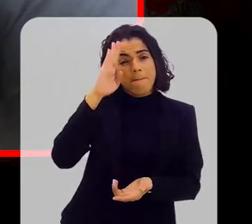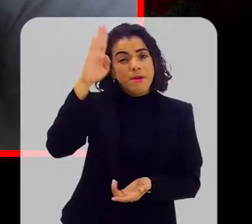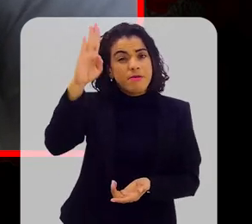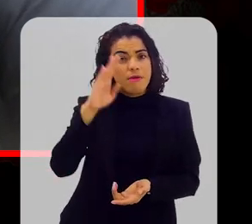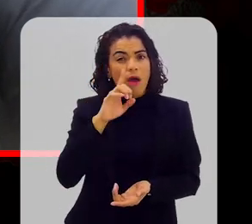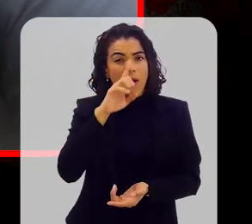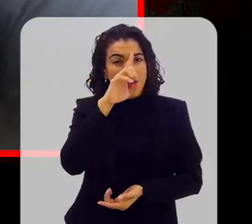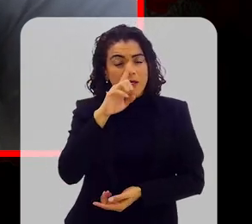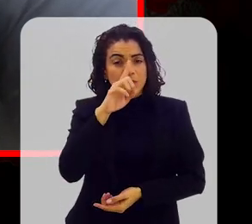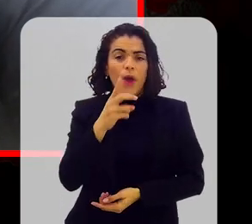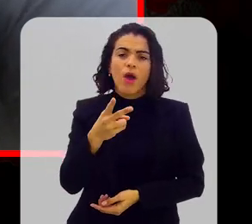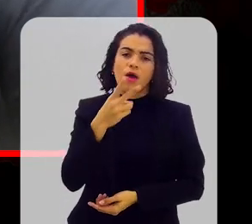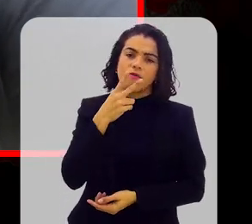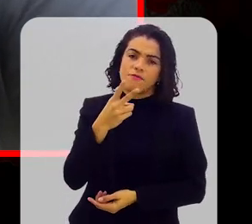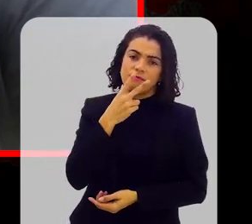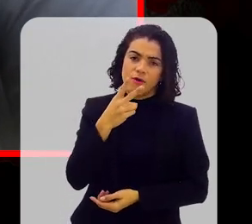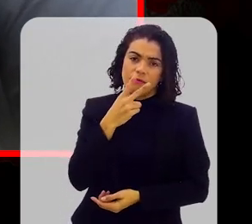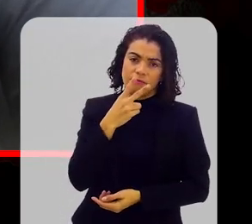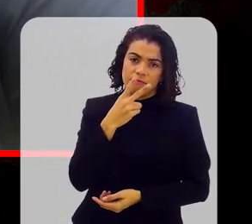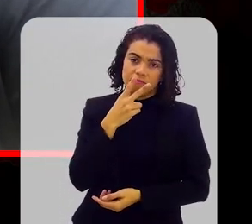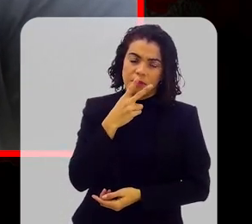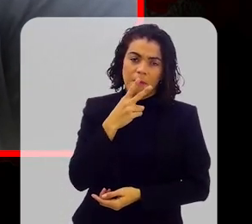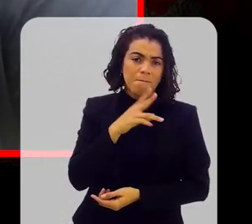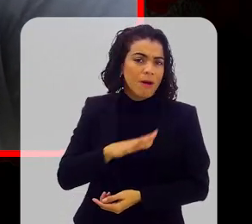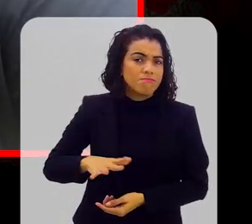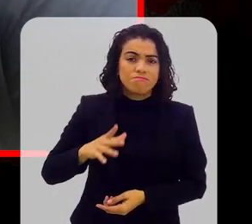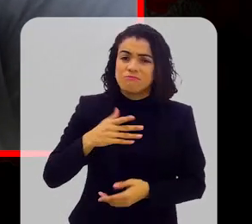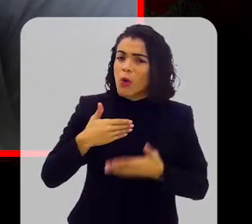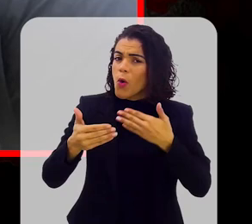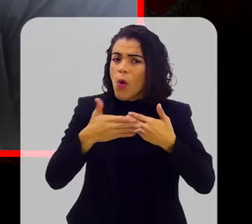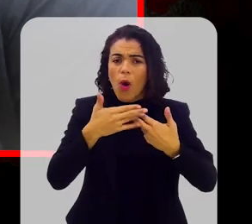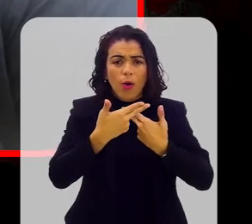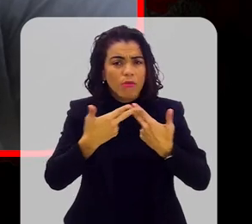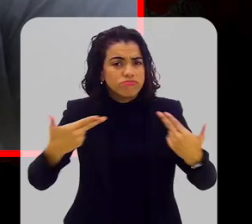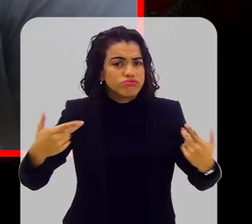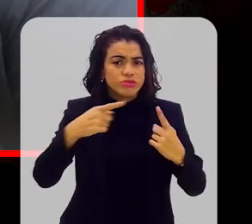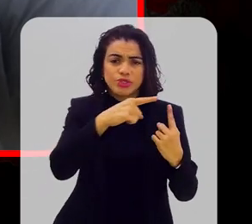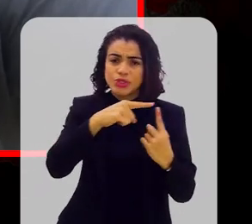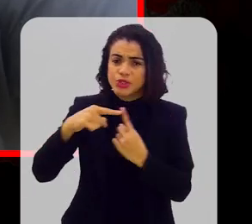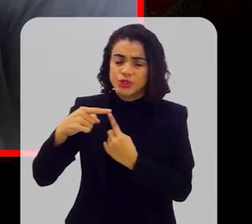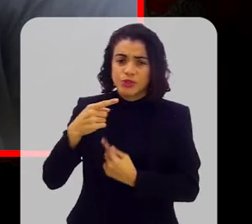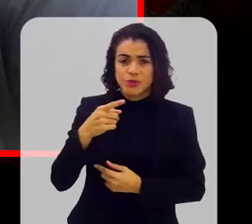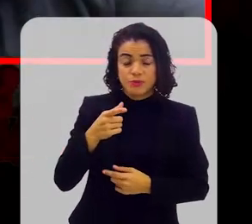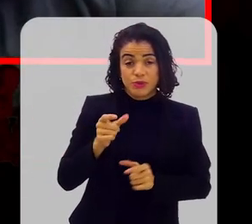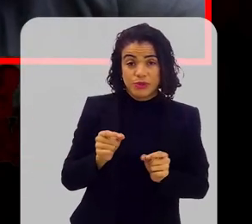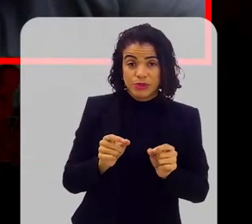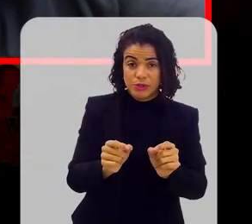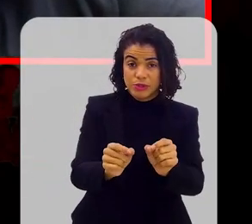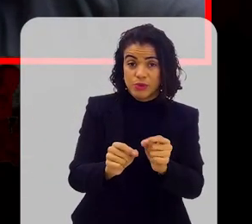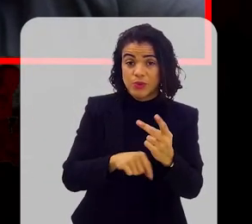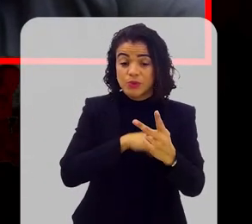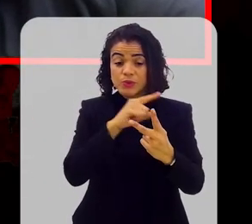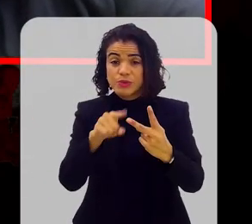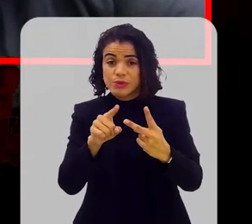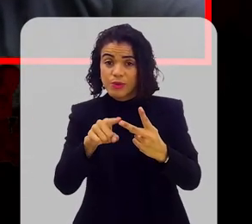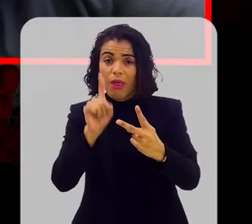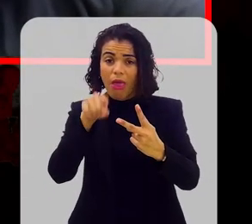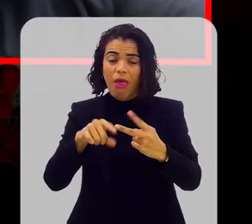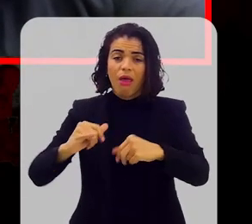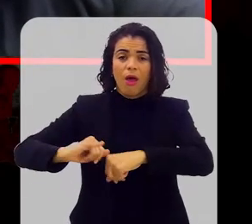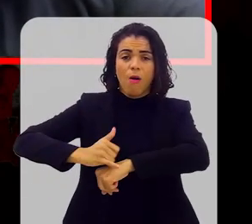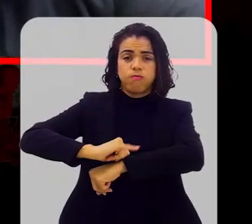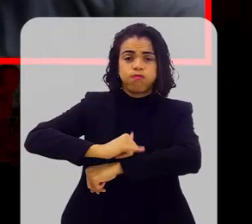o principal fator de risco ambiental é o tabagismo, para câncer de uma forma global, não só câncer de pulmão e tal. Mas o segundo fator de risco é a